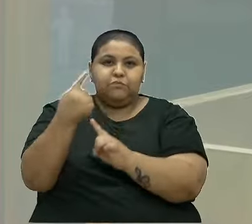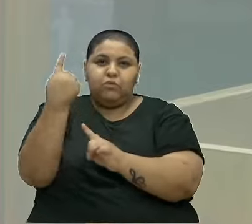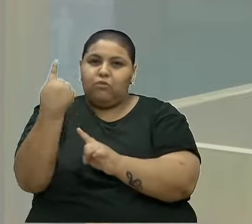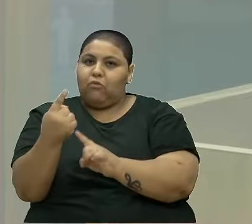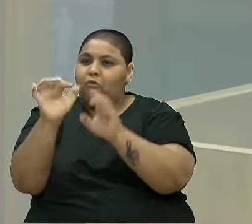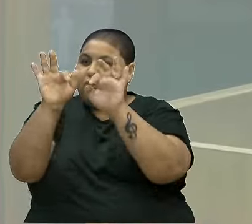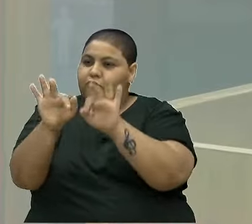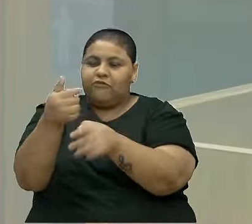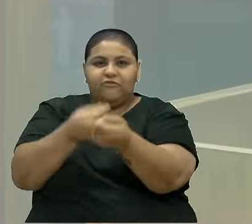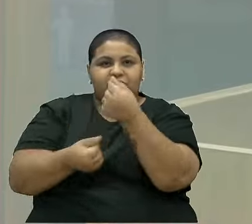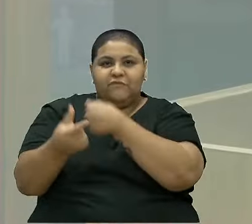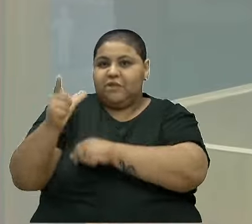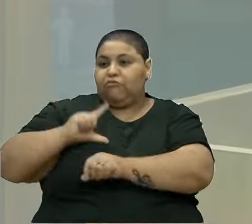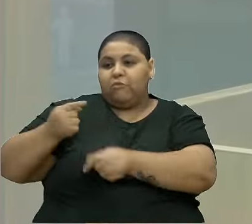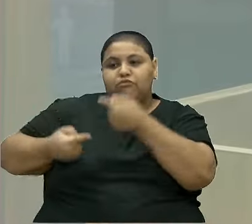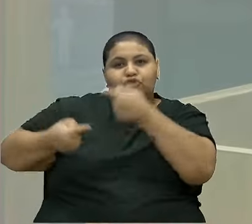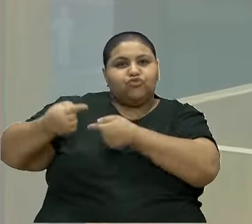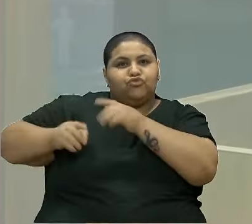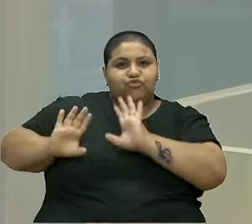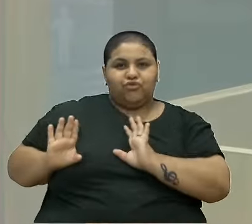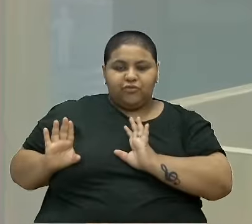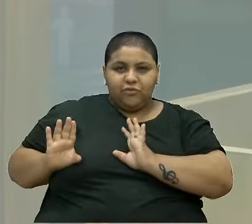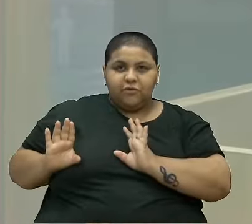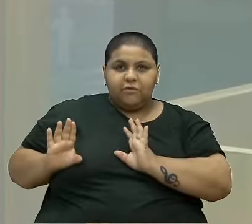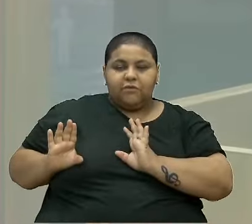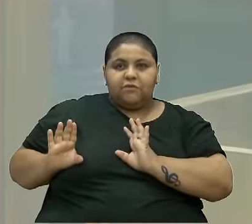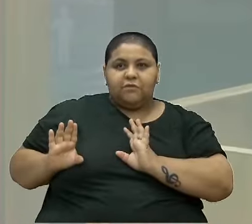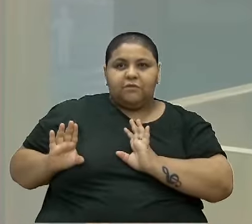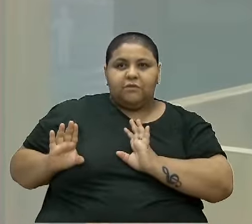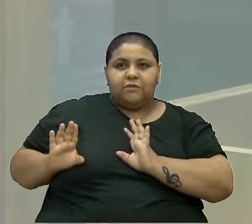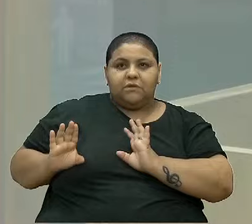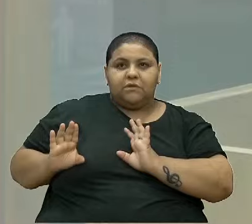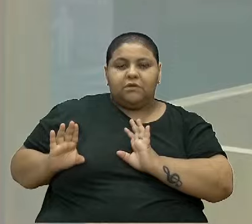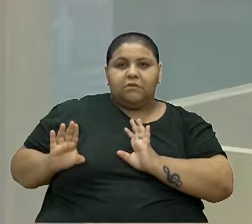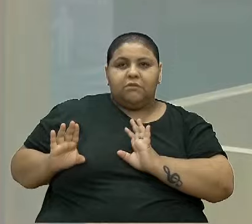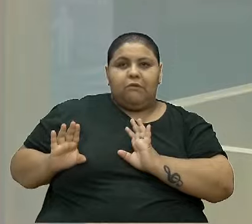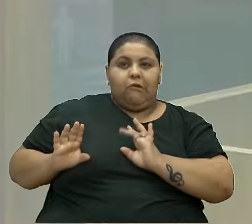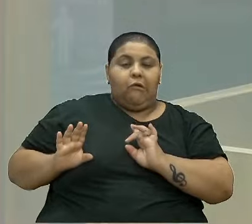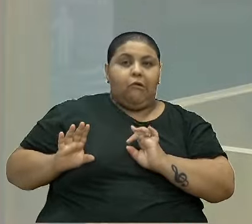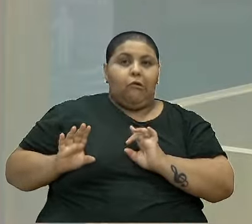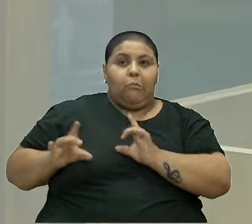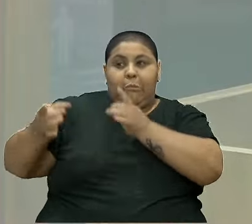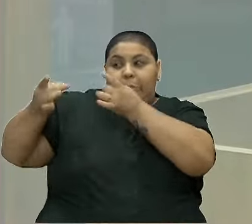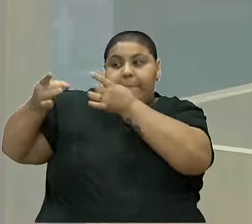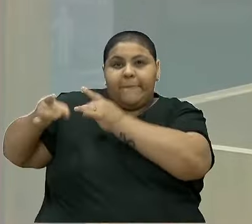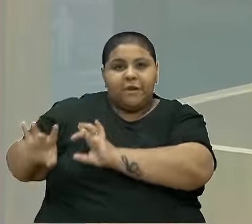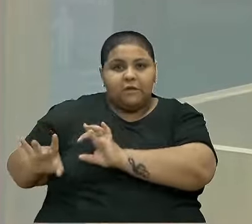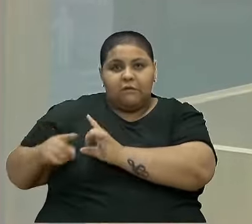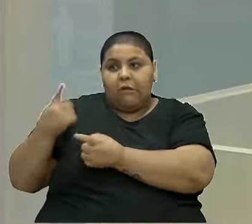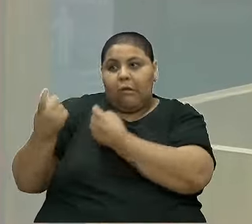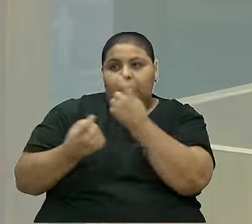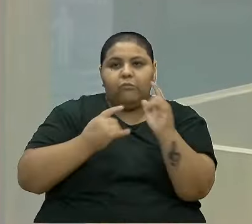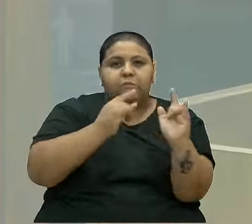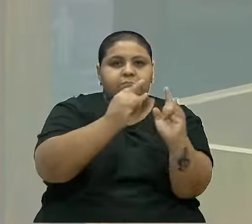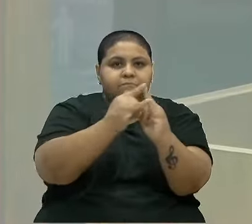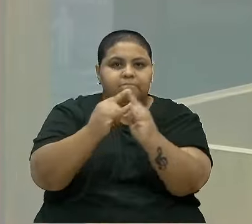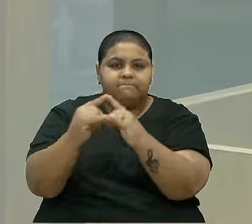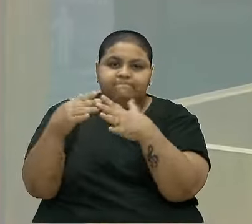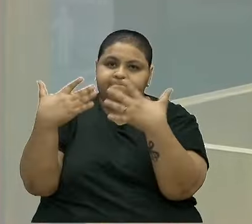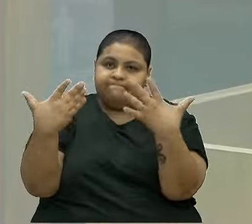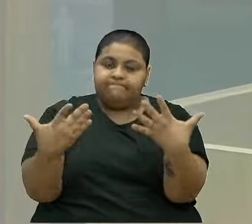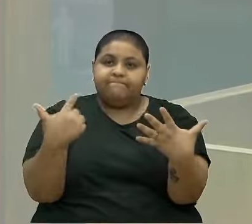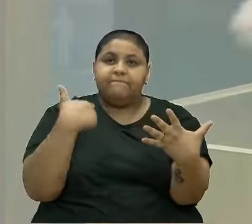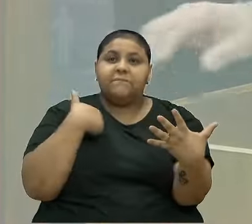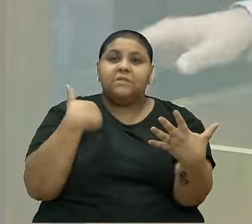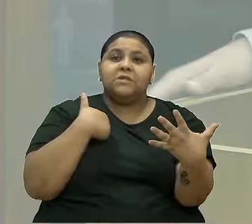nós não temos que discutir, ou seja, um rechaço por parte de algumas entidades. E eu vim